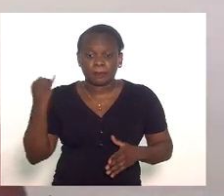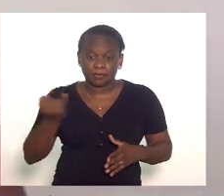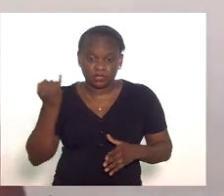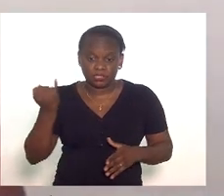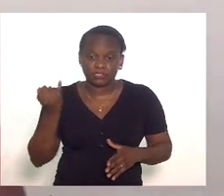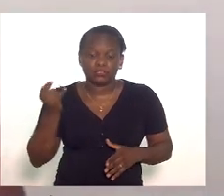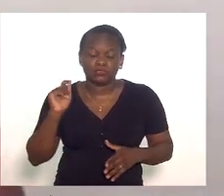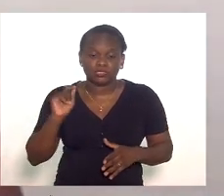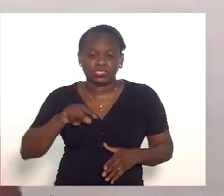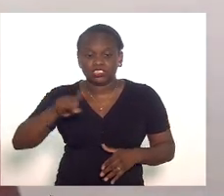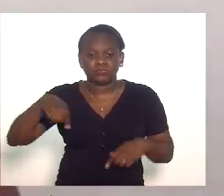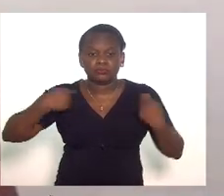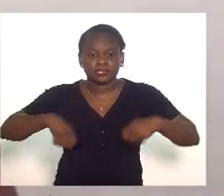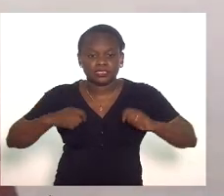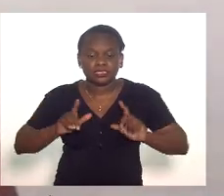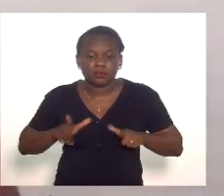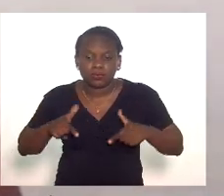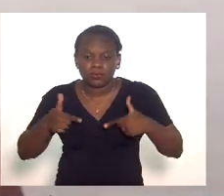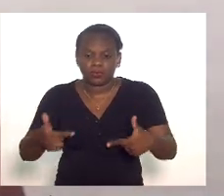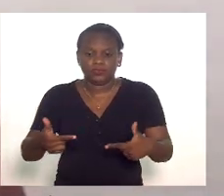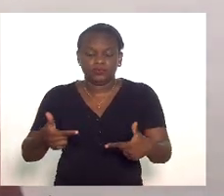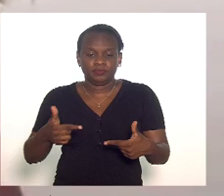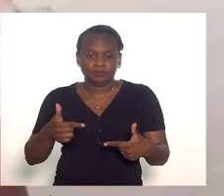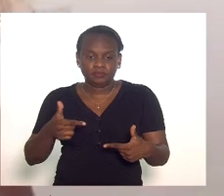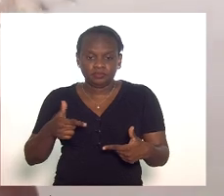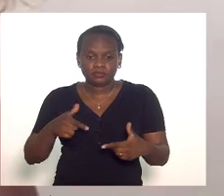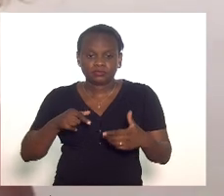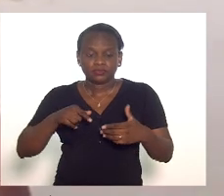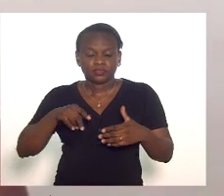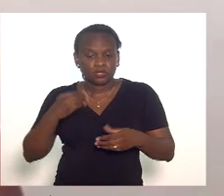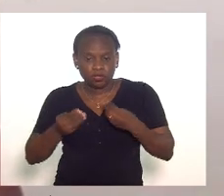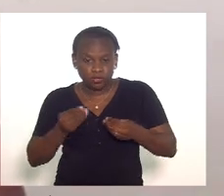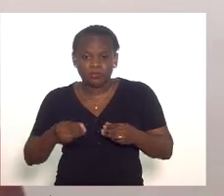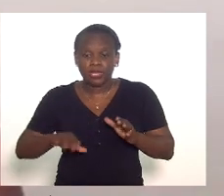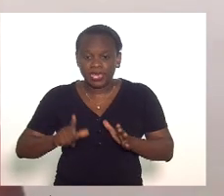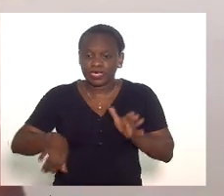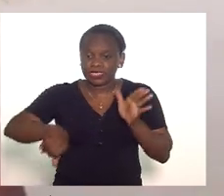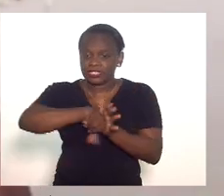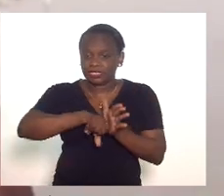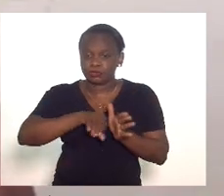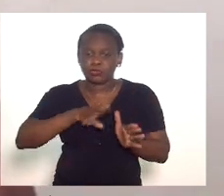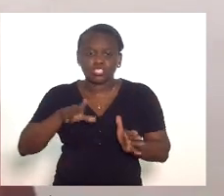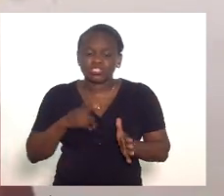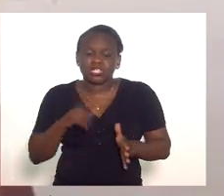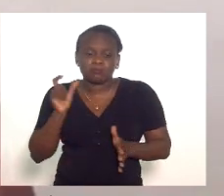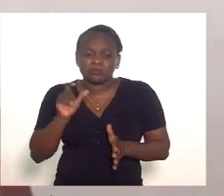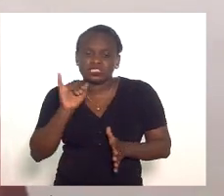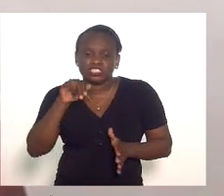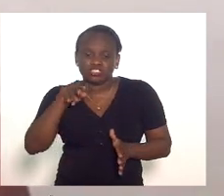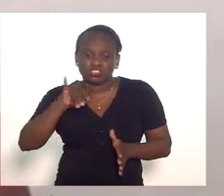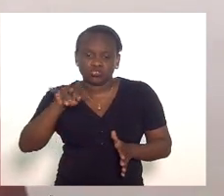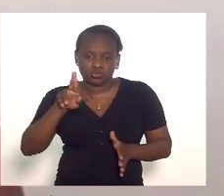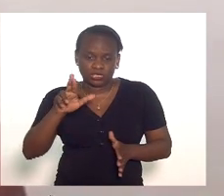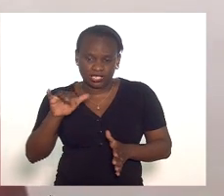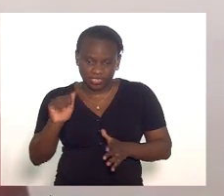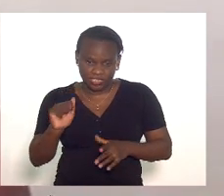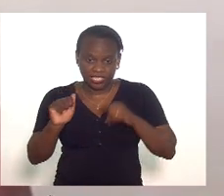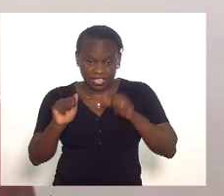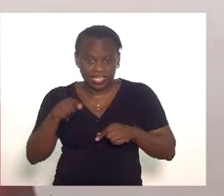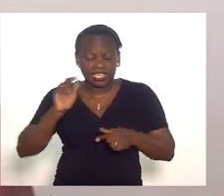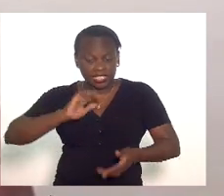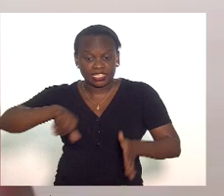importância da gente ter a atuação da tipificação enquanto crime não apenas injúria racial mas crimes raciais